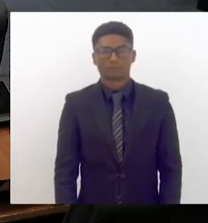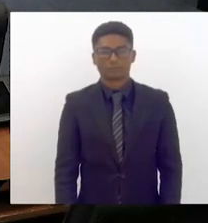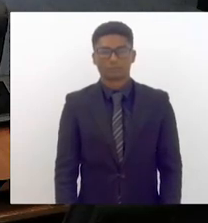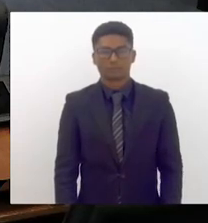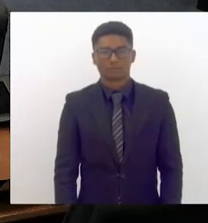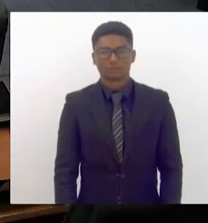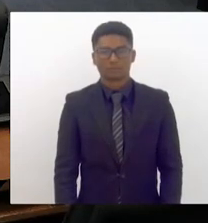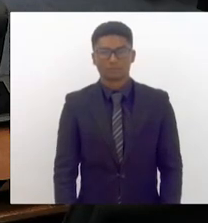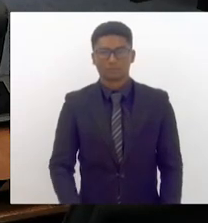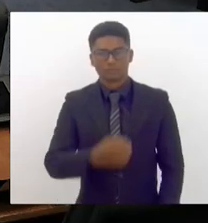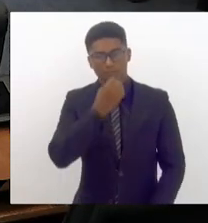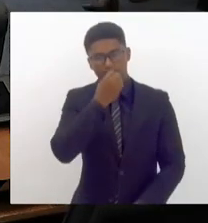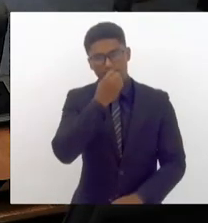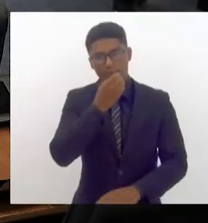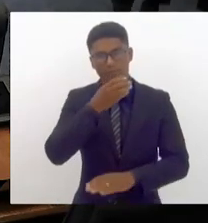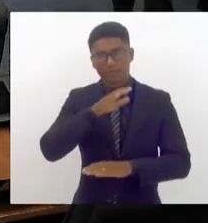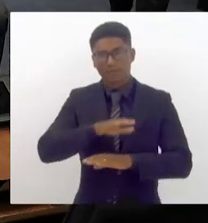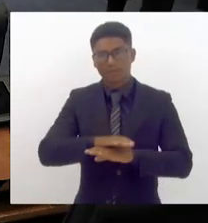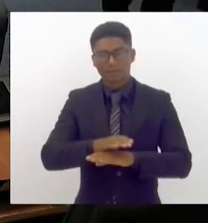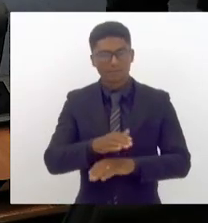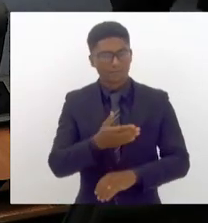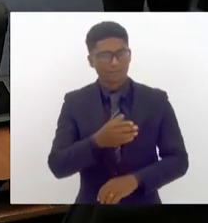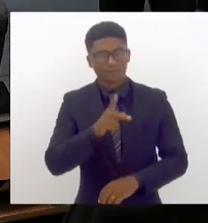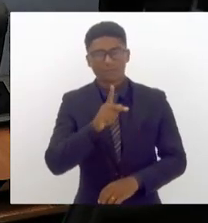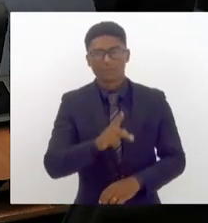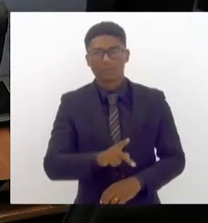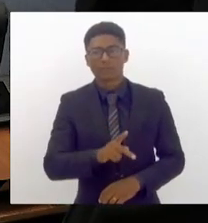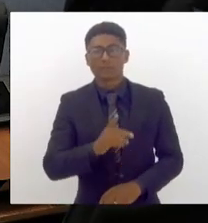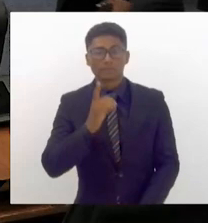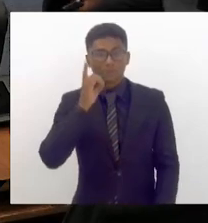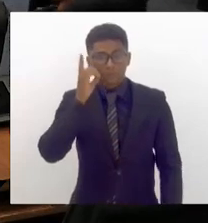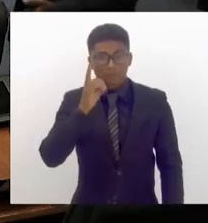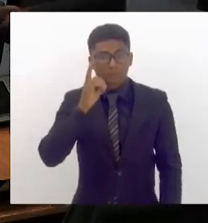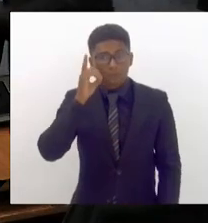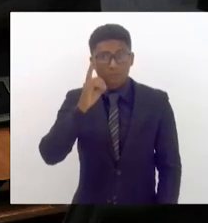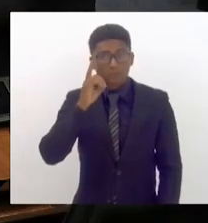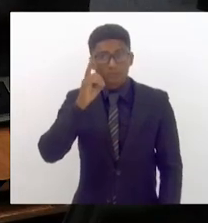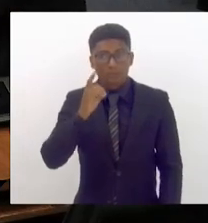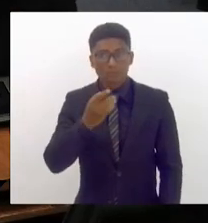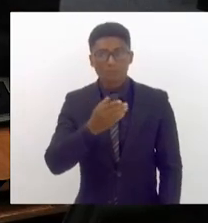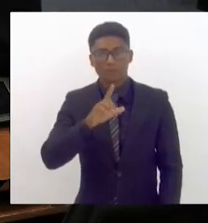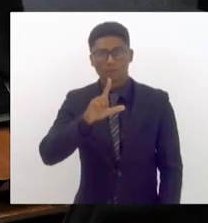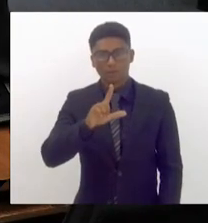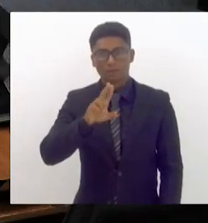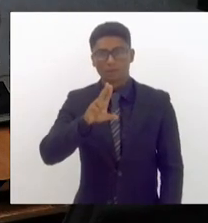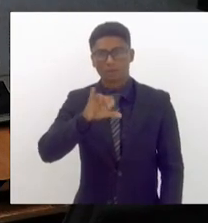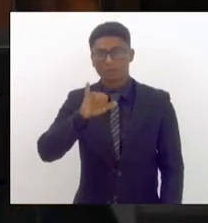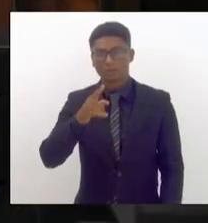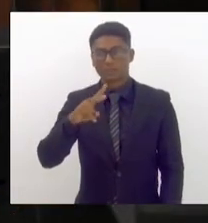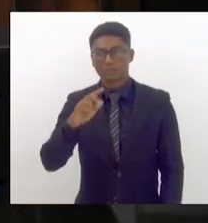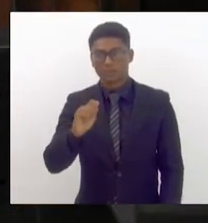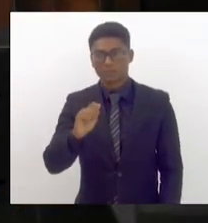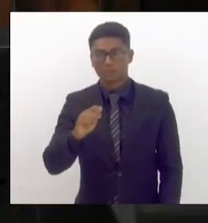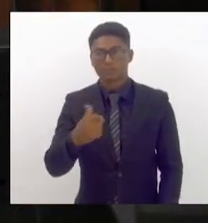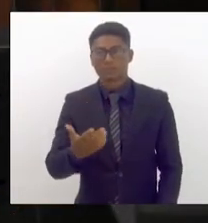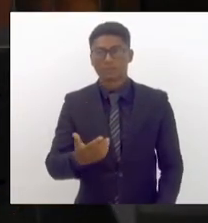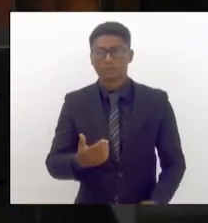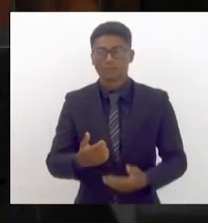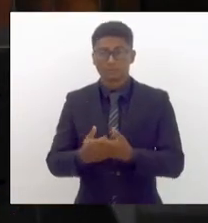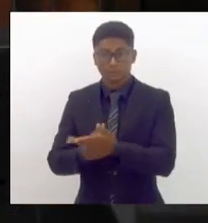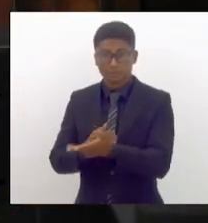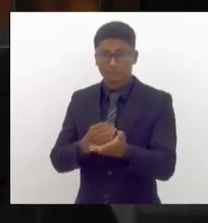Boa tarde, nossa presidenta, deputada, amiga Lucinha. Novos deputados